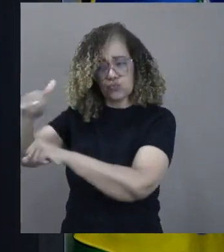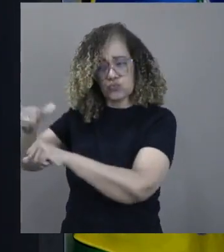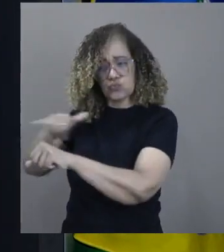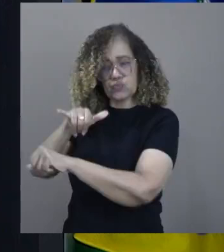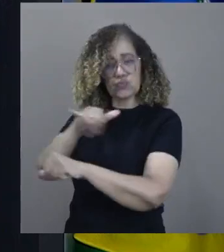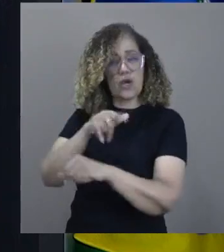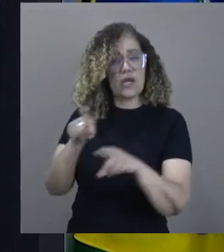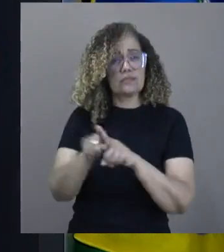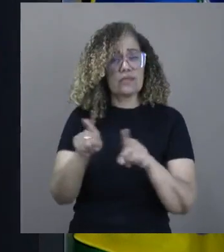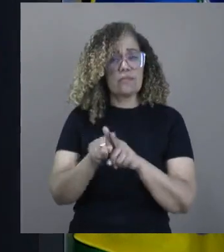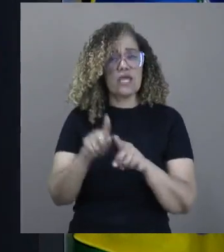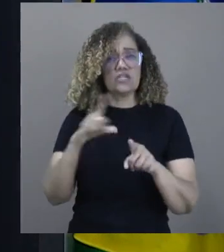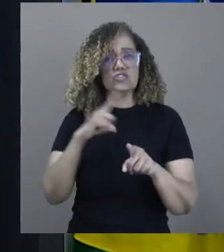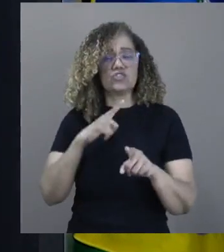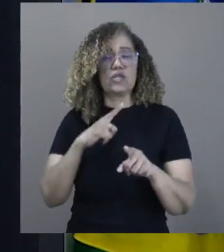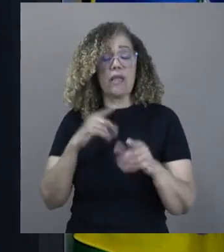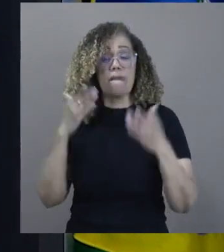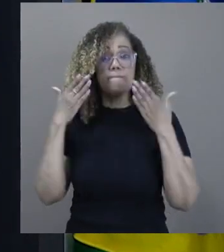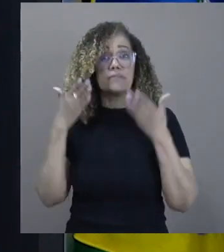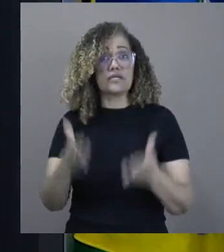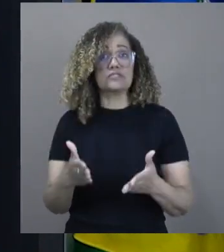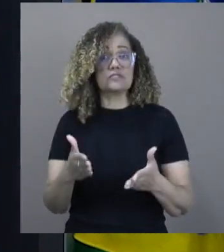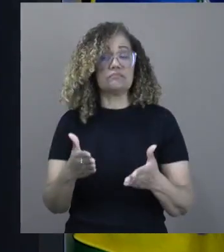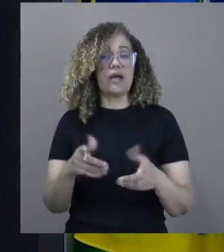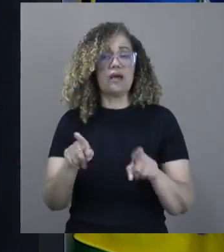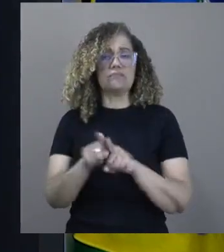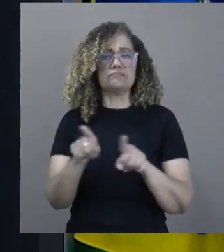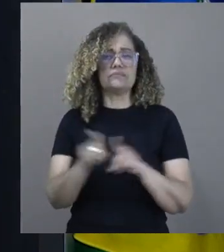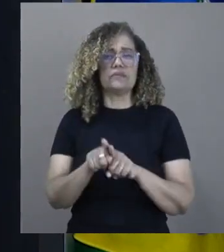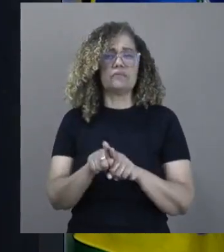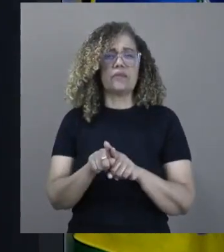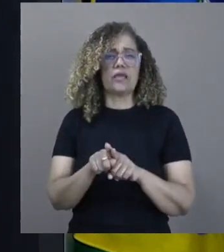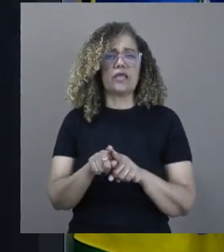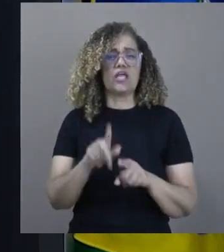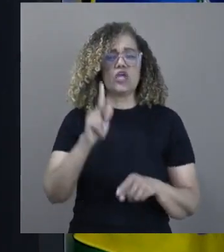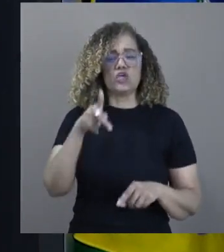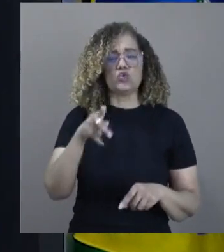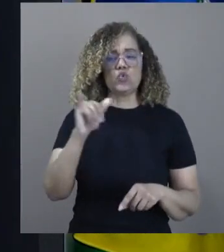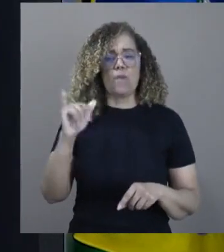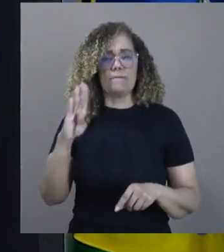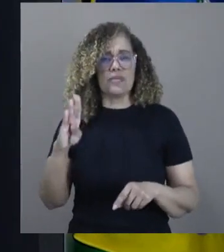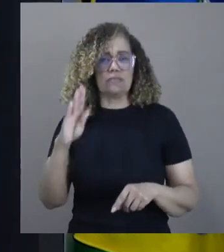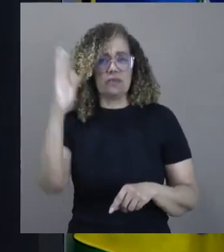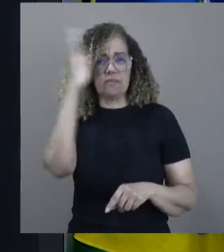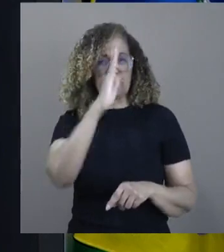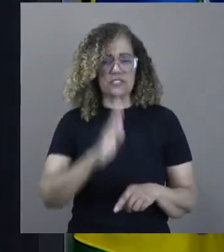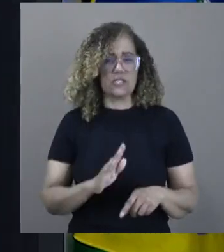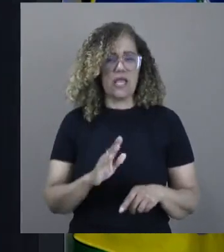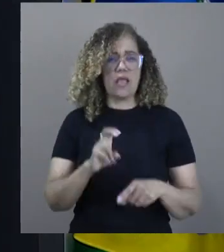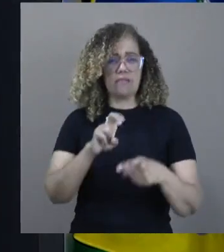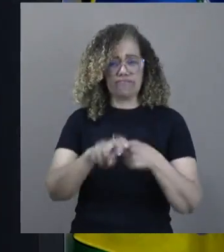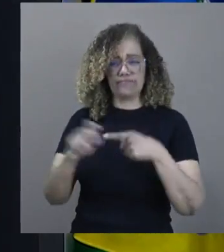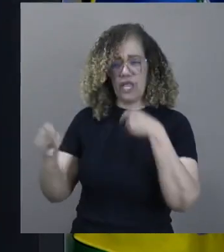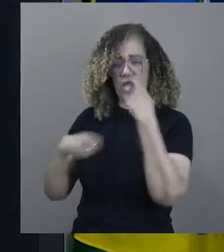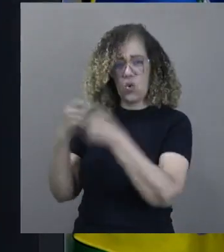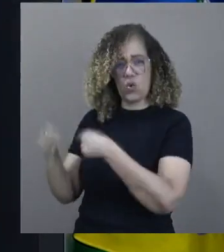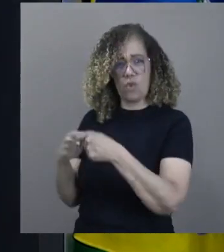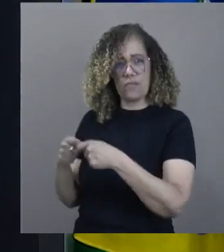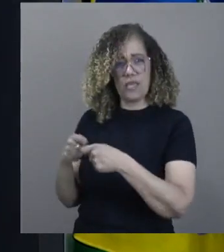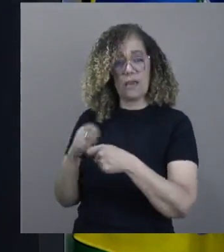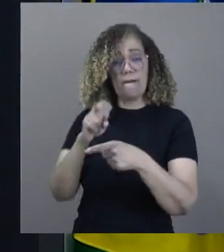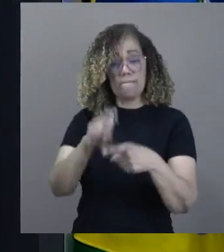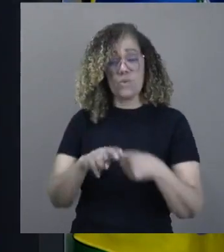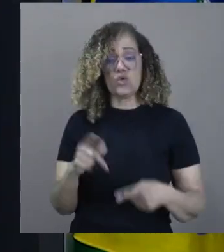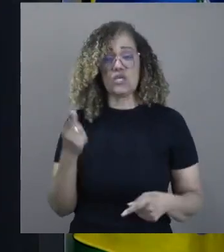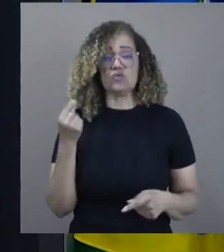participações no PIB brasileiro com graves reflexos econômicos. A política de preço do gás natural